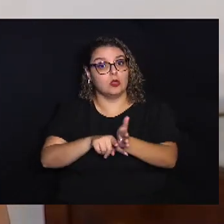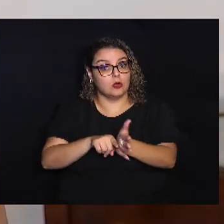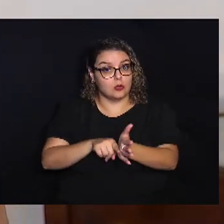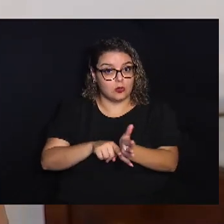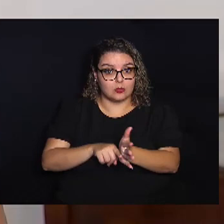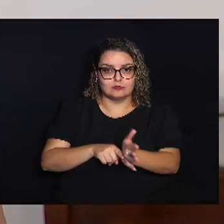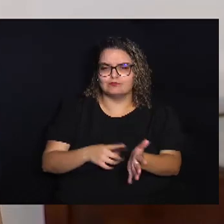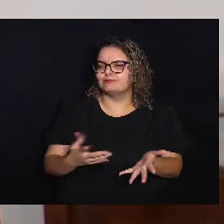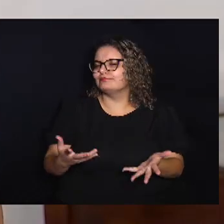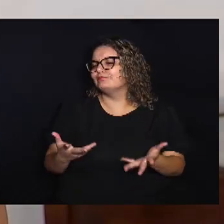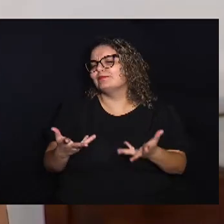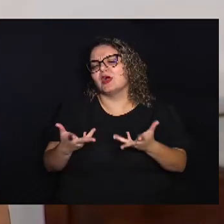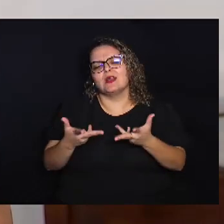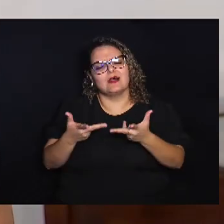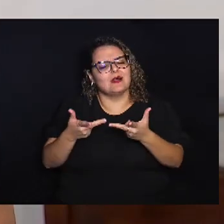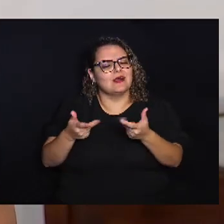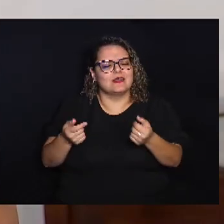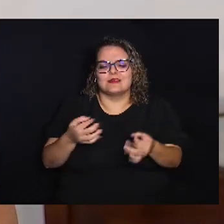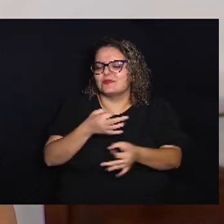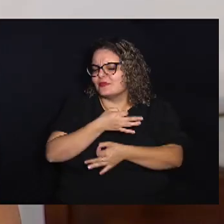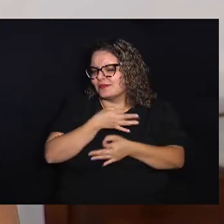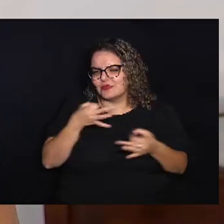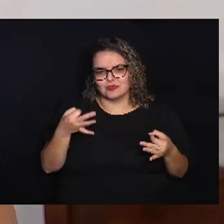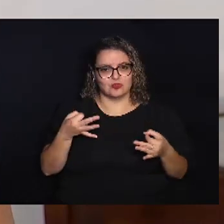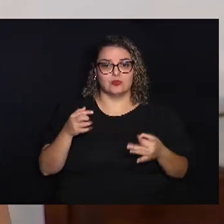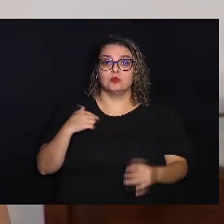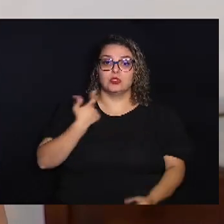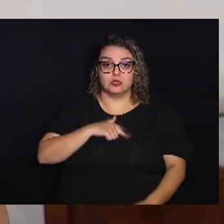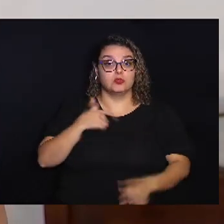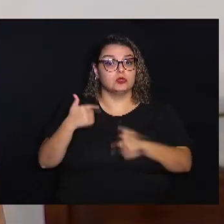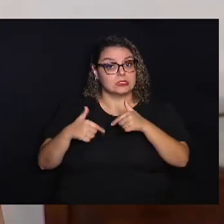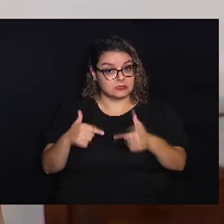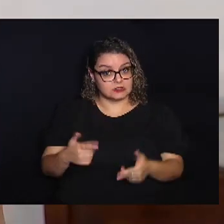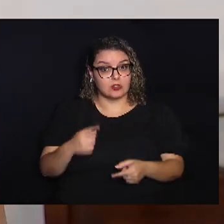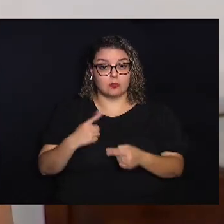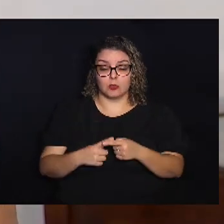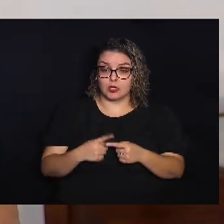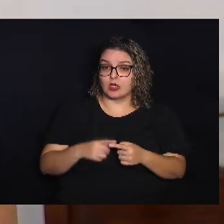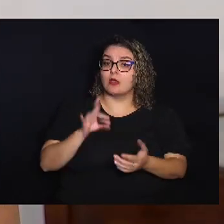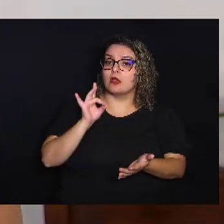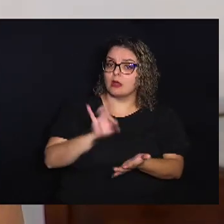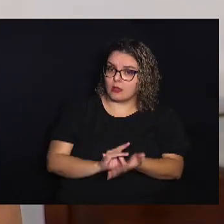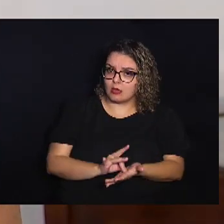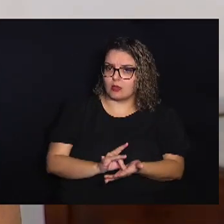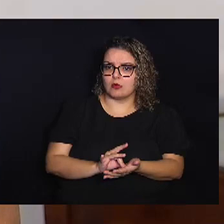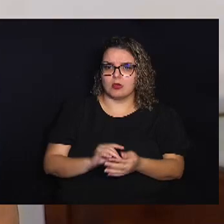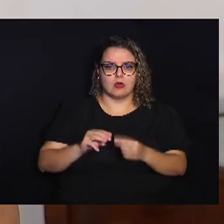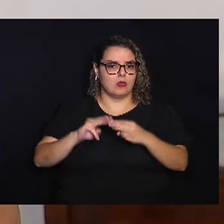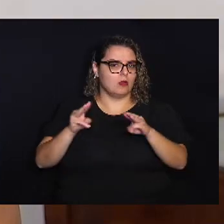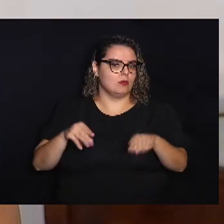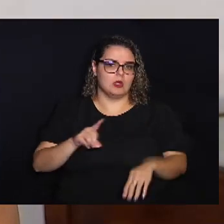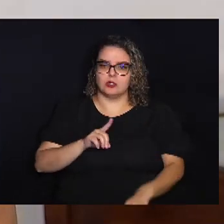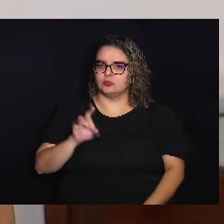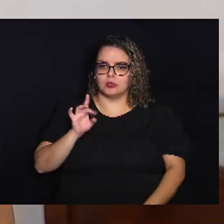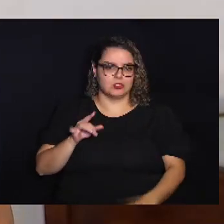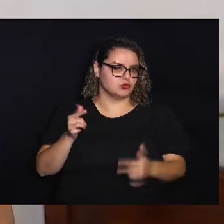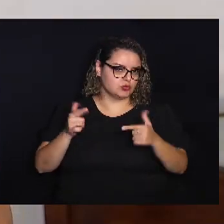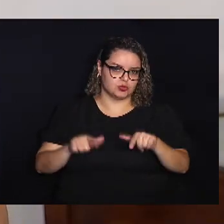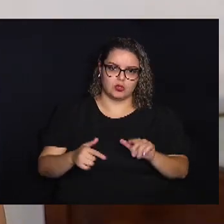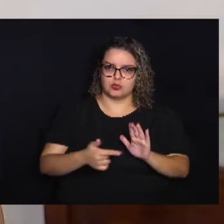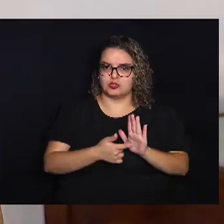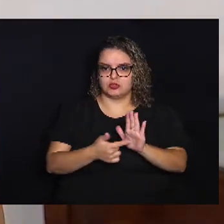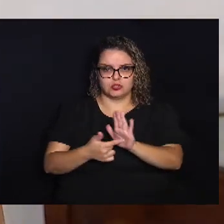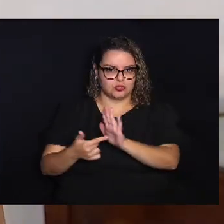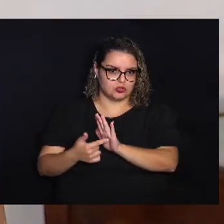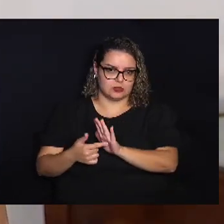E foi um tema Muito interessante Para a gente estar trabalhando Porque realmente Museu não é só um local De exibição